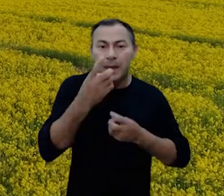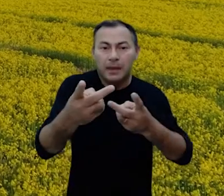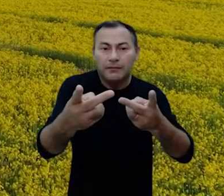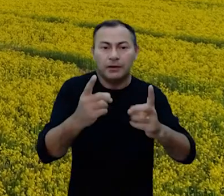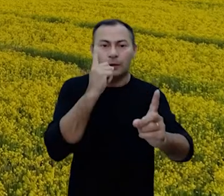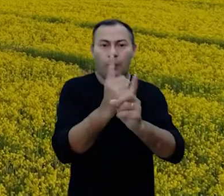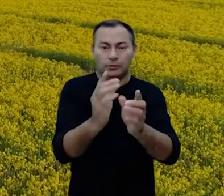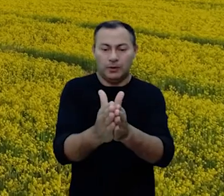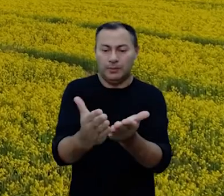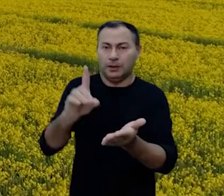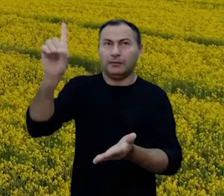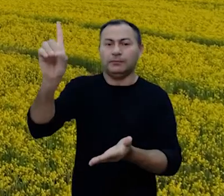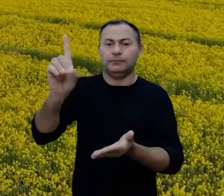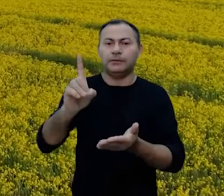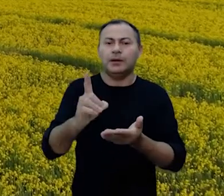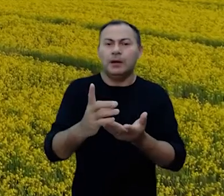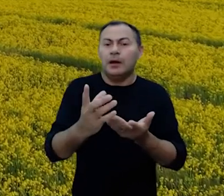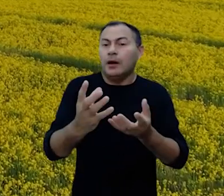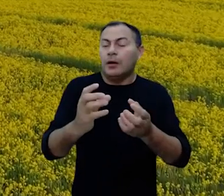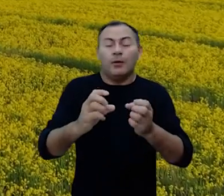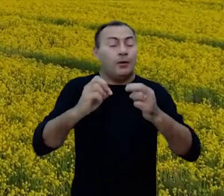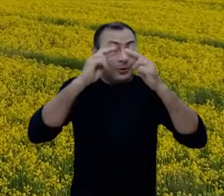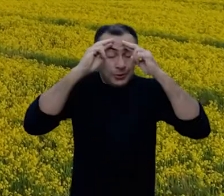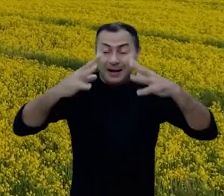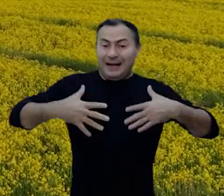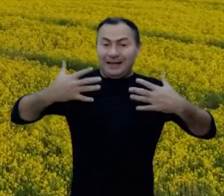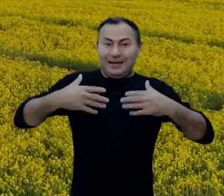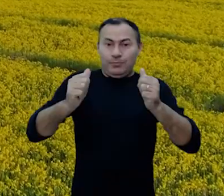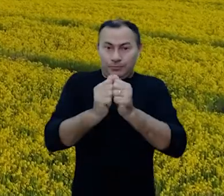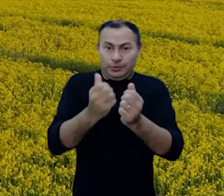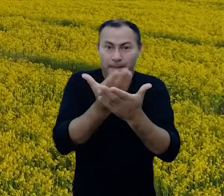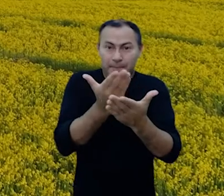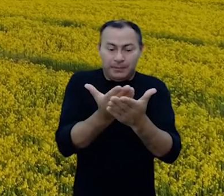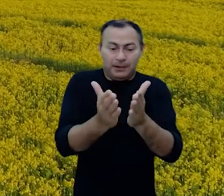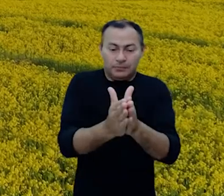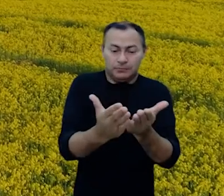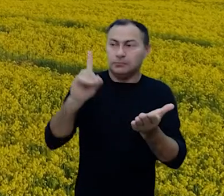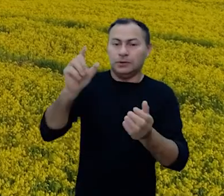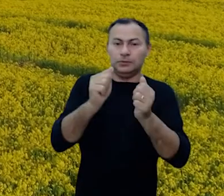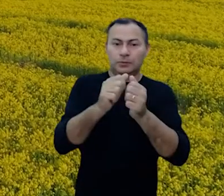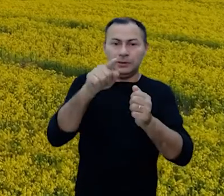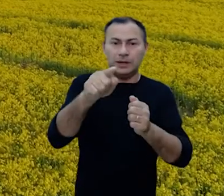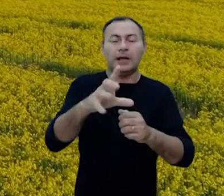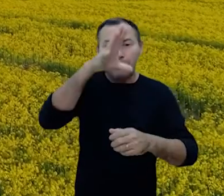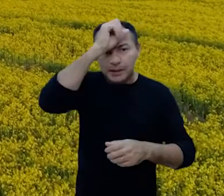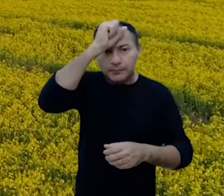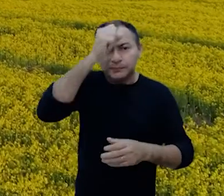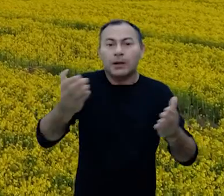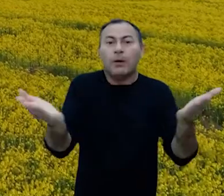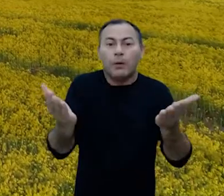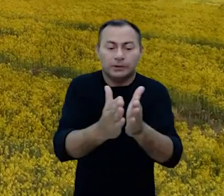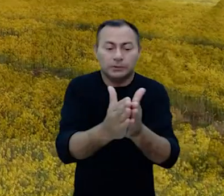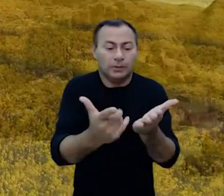Muito bem-vindo para o Encontro com uma Palavra. Considero uma grande honra estudar a Bíblia com você e estou muito feliz por você estar aprendendo